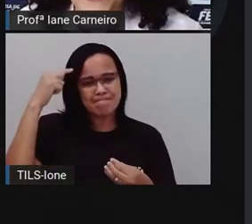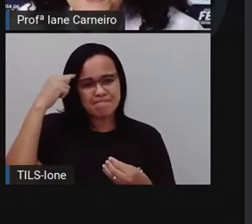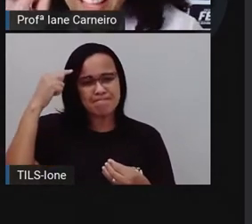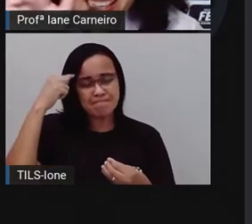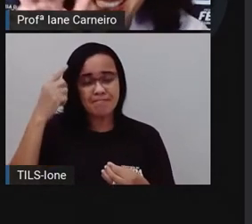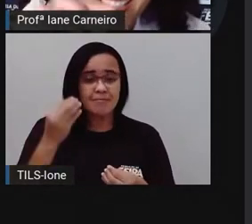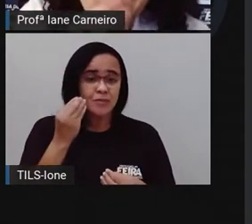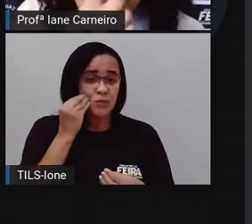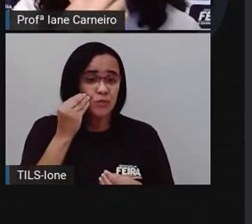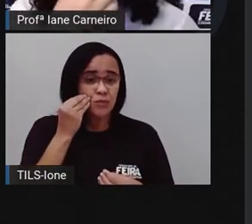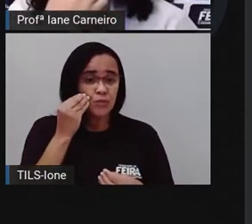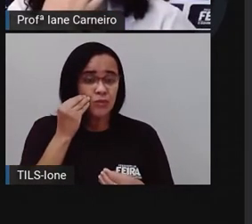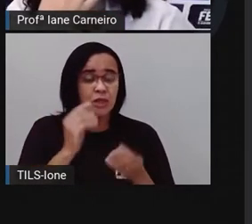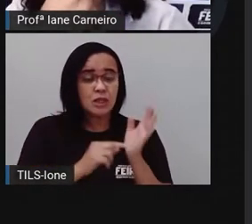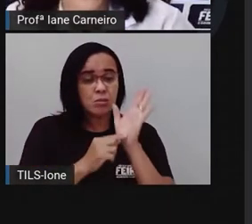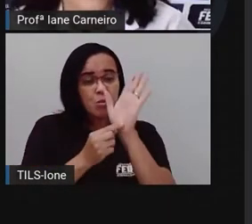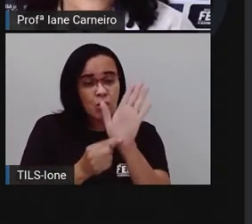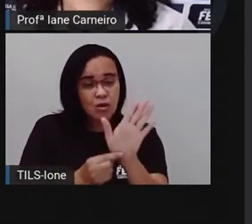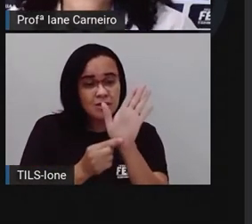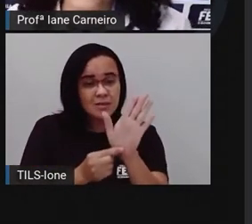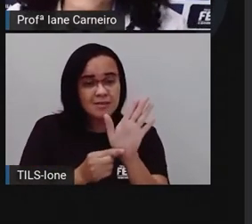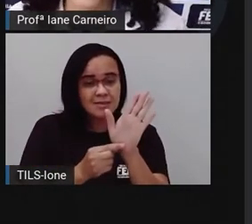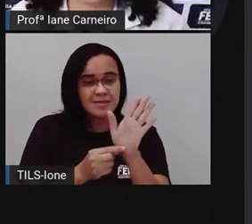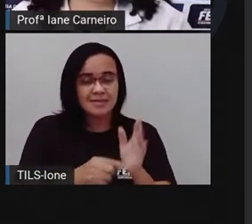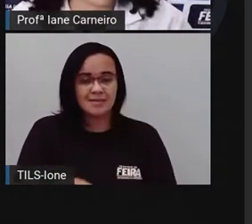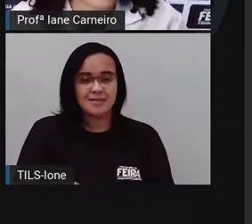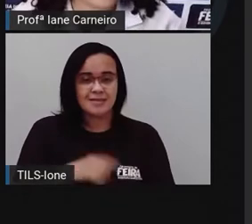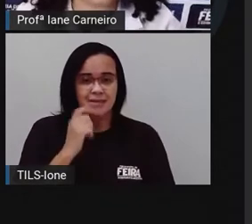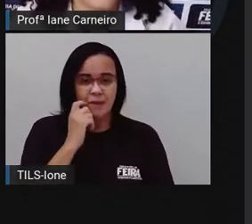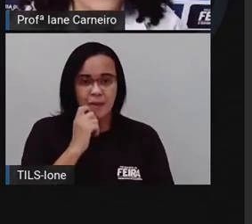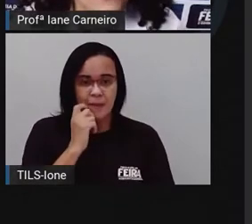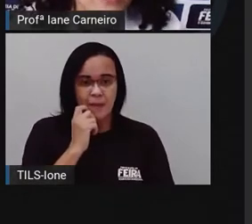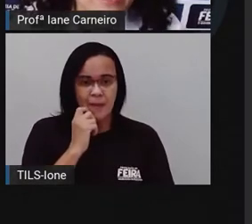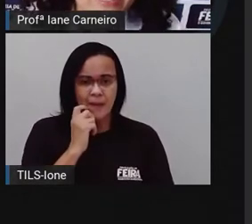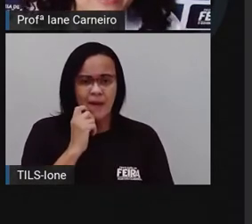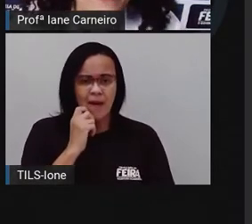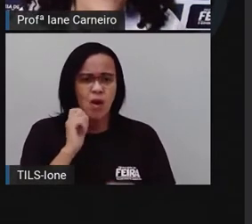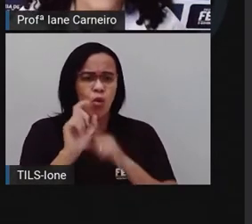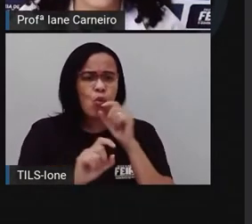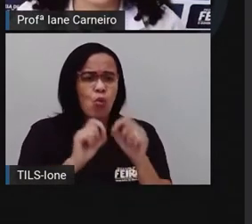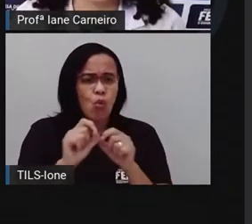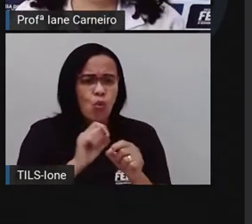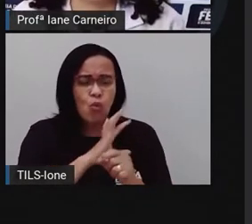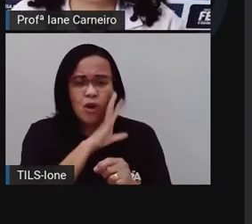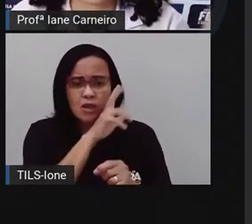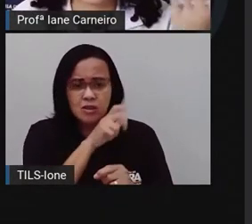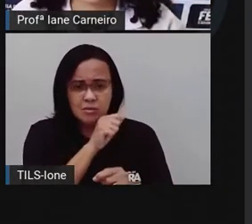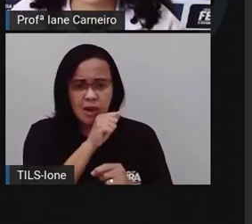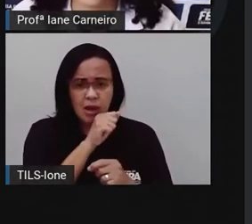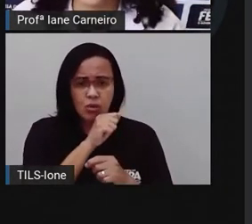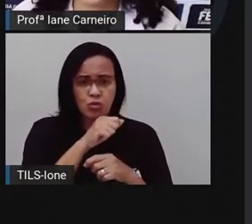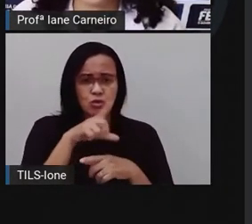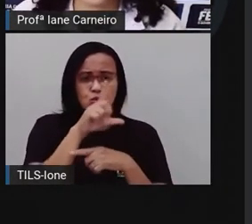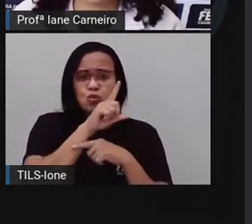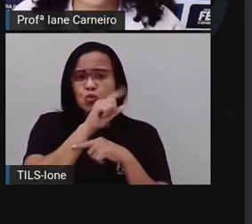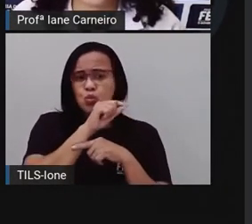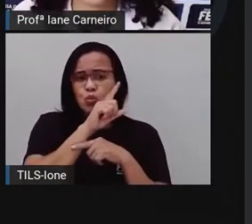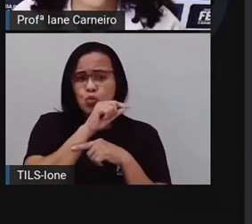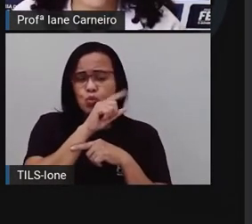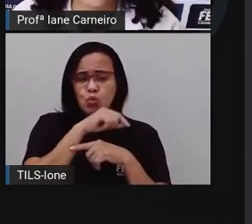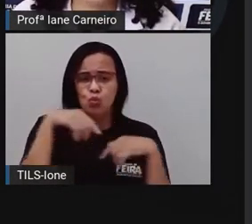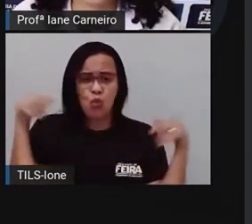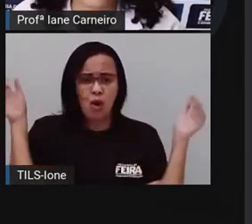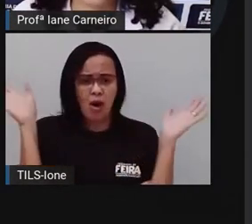mostrar devagarzinho para vocês identificarem. Será que é uma ave que mora aí? Lá no zoológico, né? O